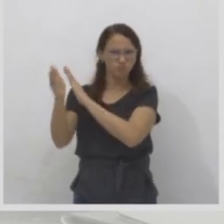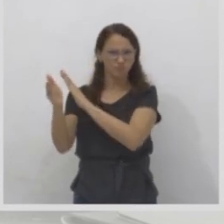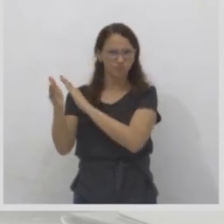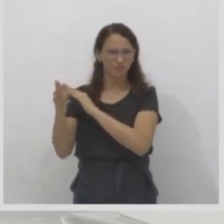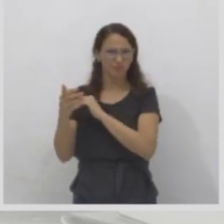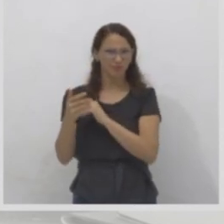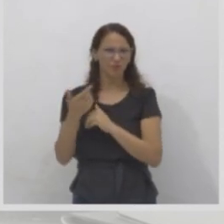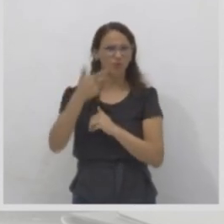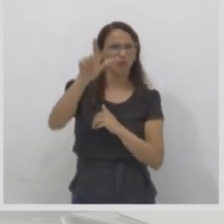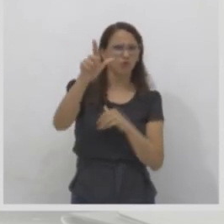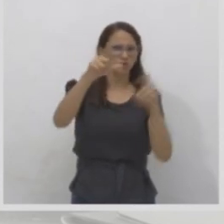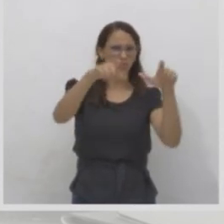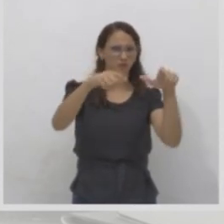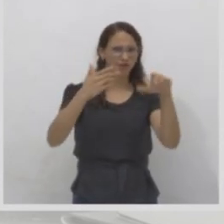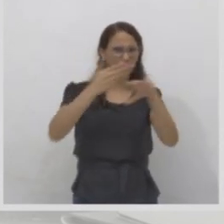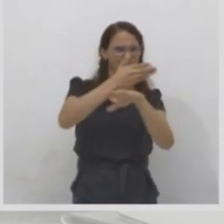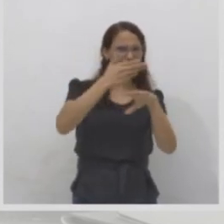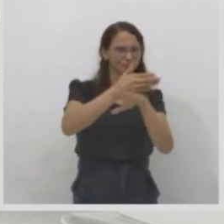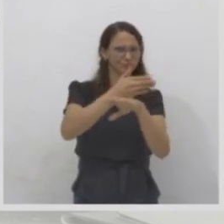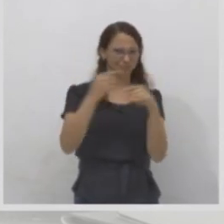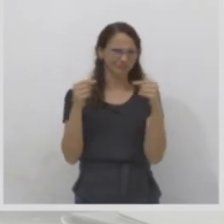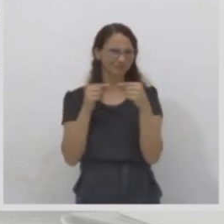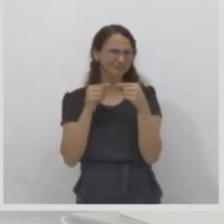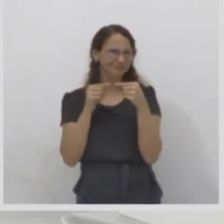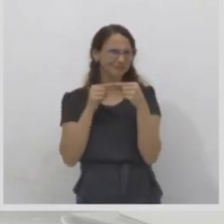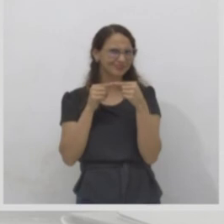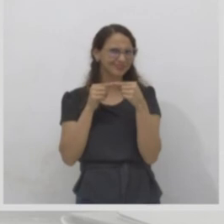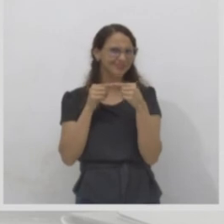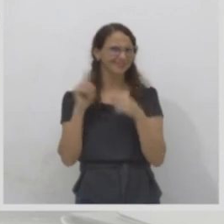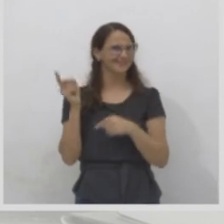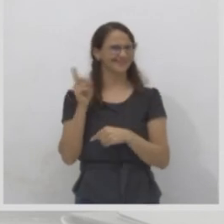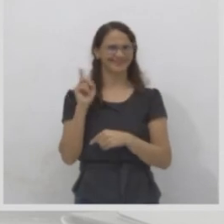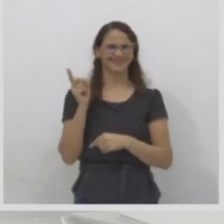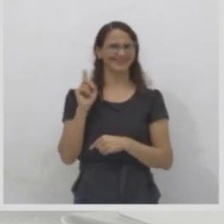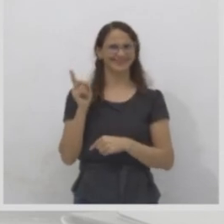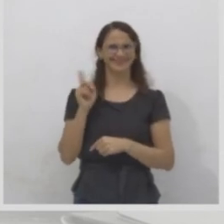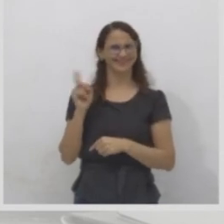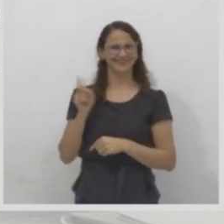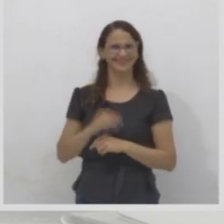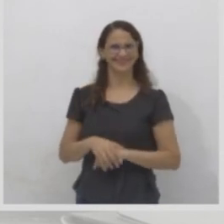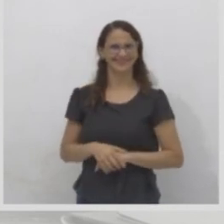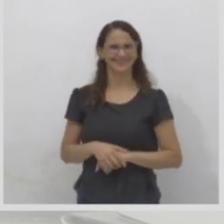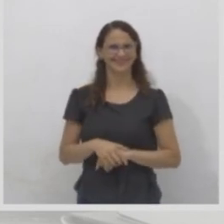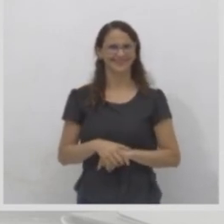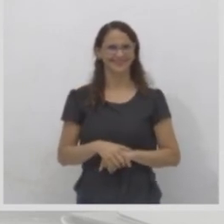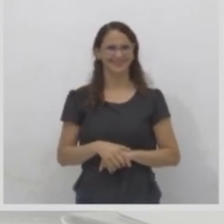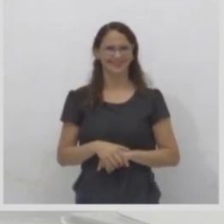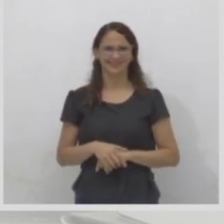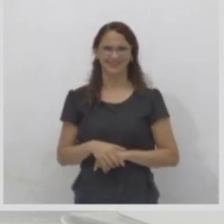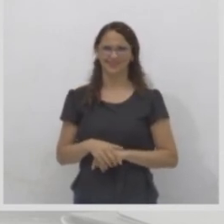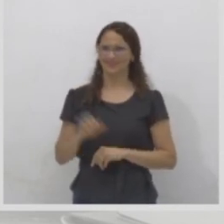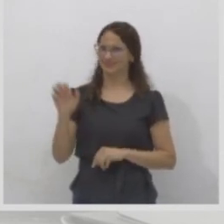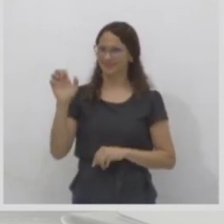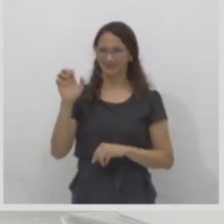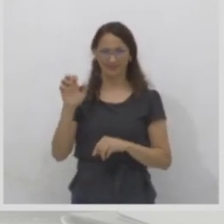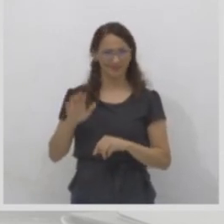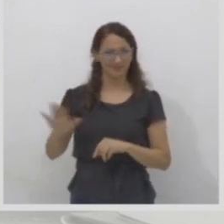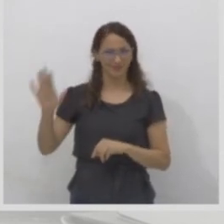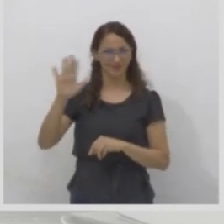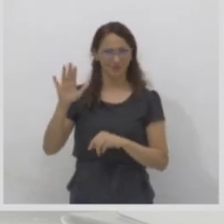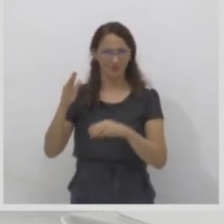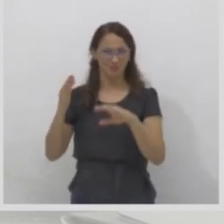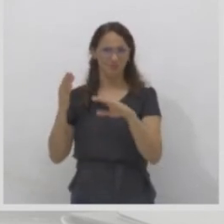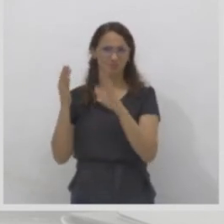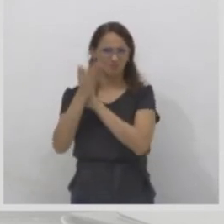entrar em algum lugar? Não. Imigrante é aquele que entra. São os europeus que estão tentando entrar em algum lugar? Não. Está errada